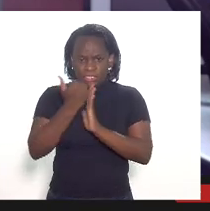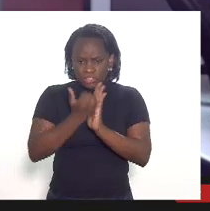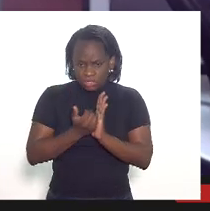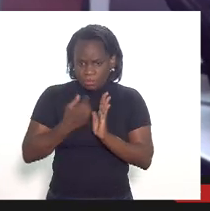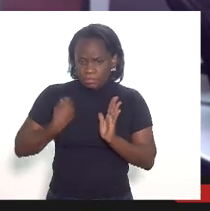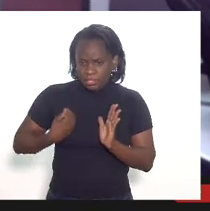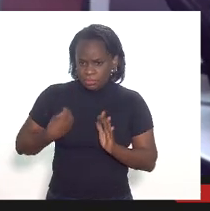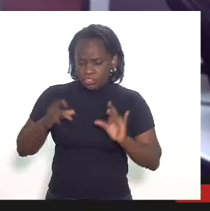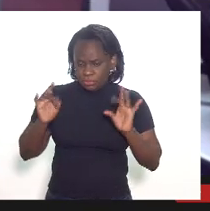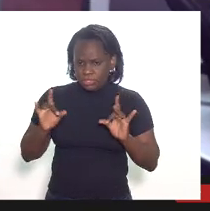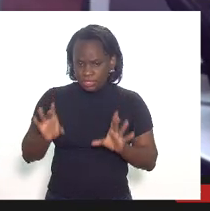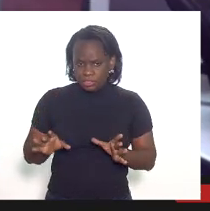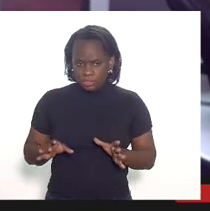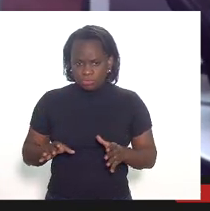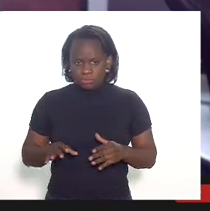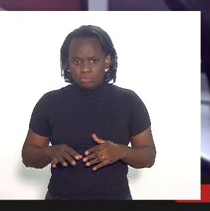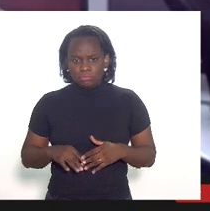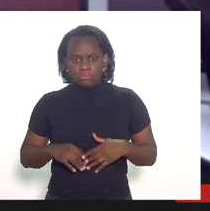participação especial